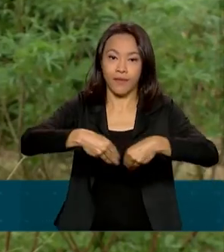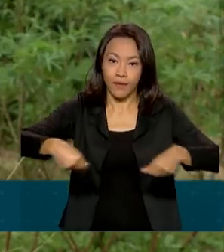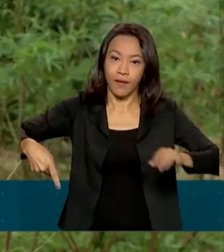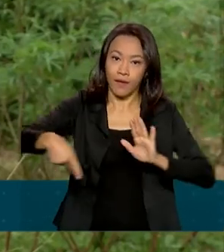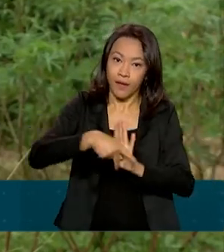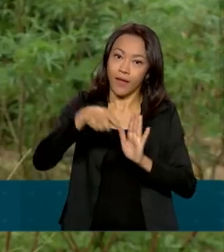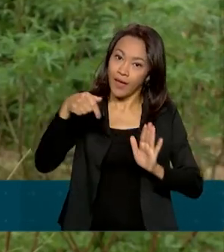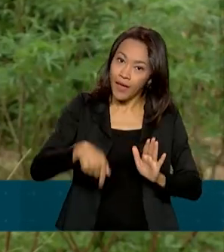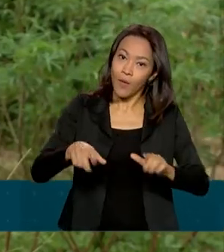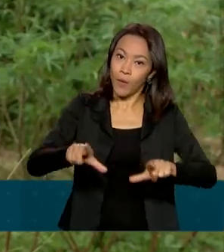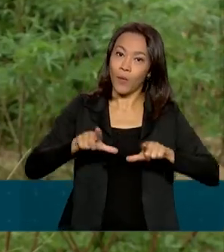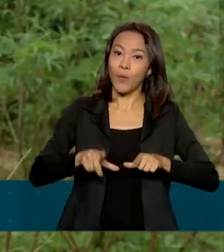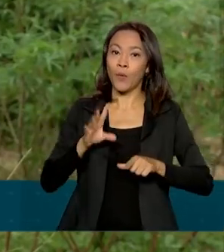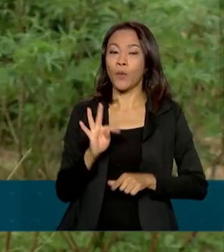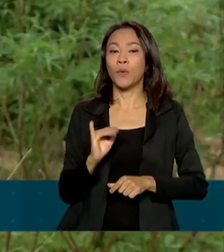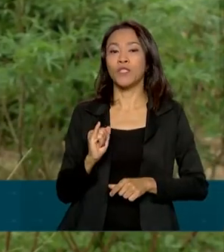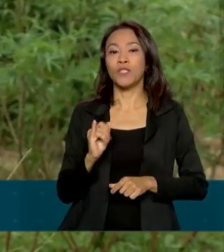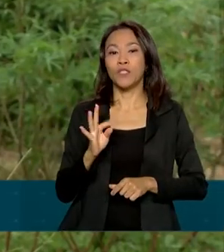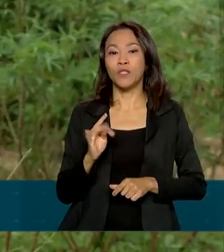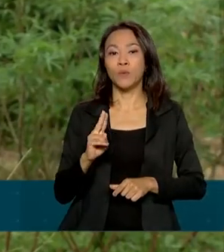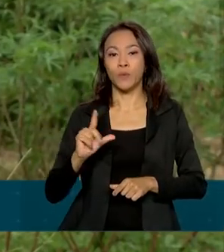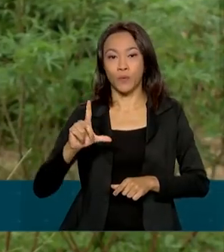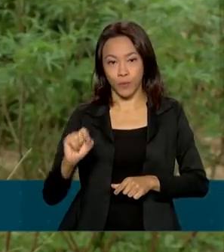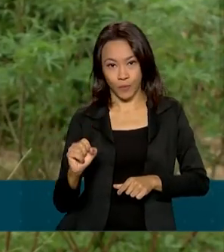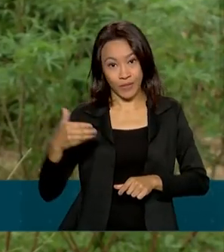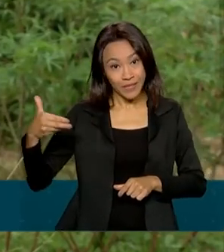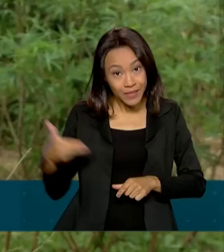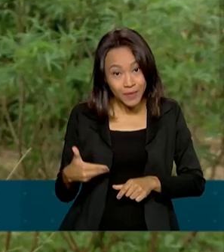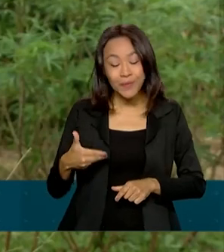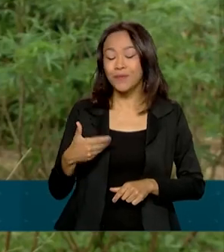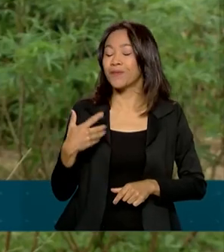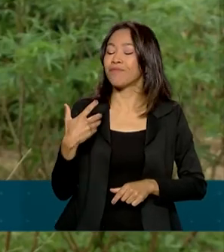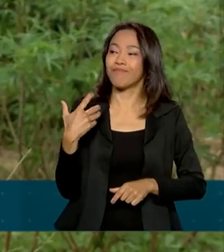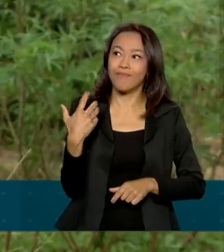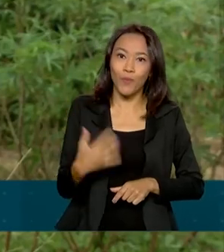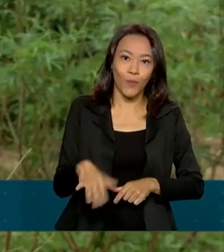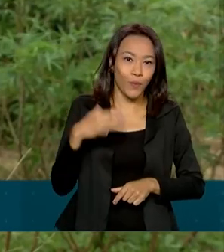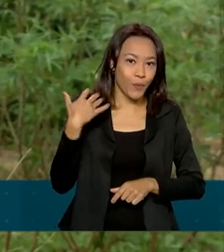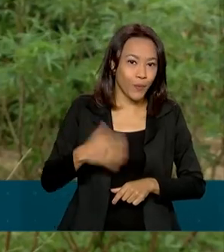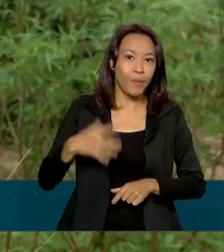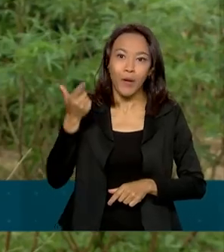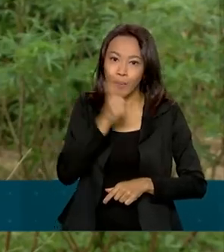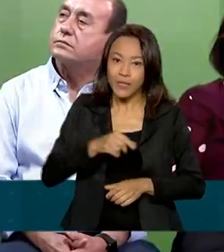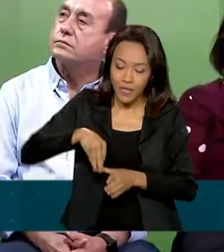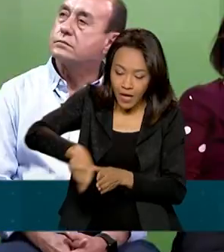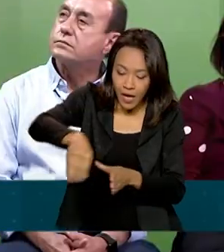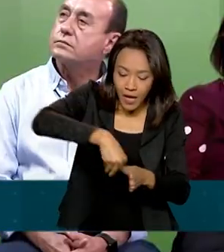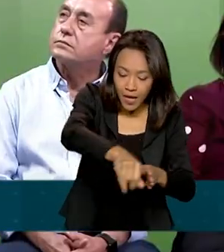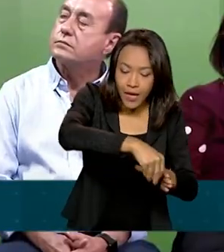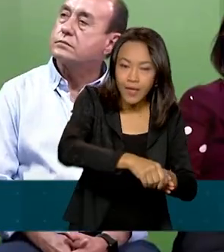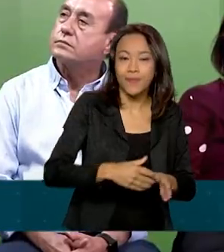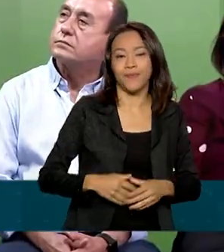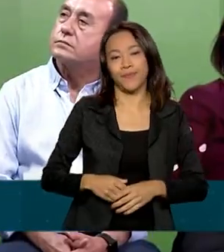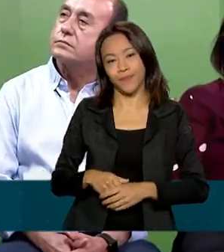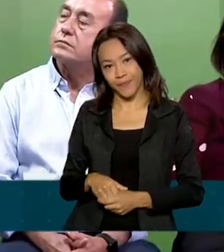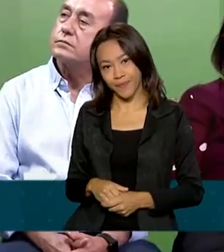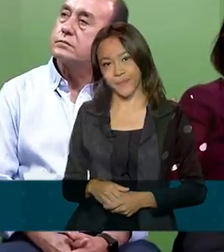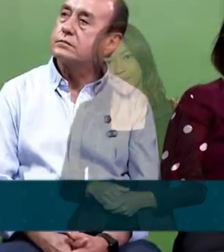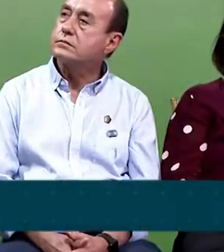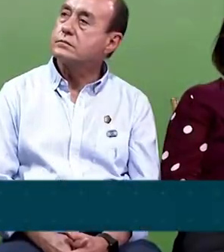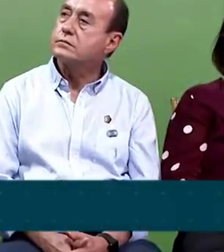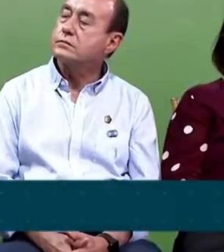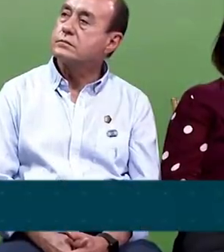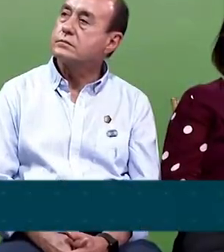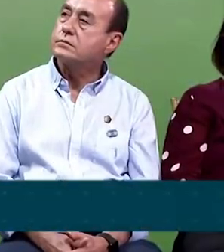título de propriedade e faz toda a diferença para tornar a terra produtiva e gerar renda. Mais que um pedaço de papel,